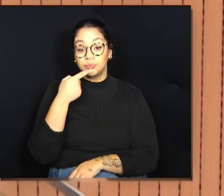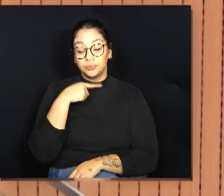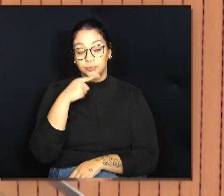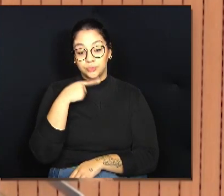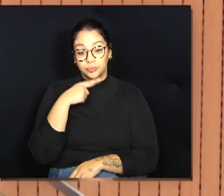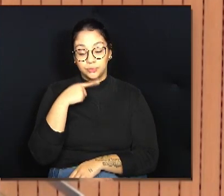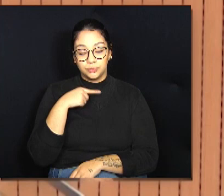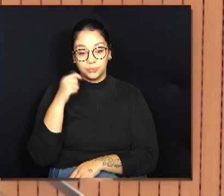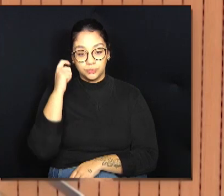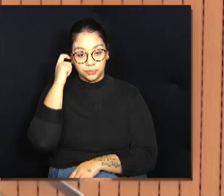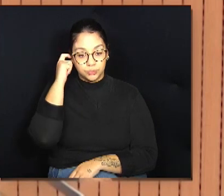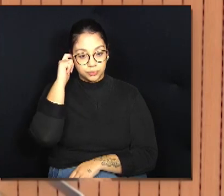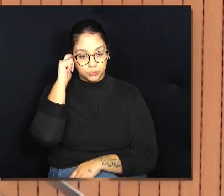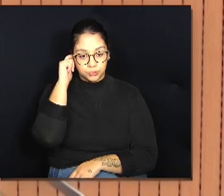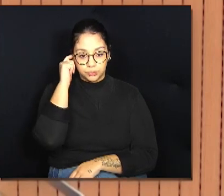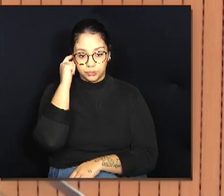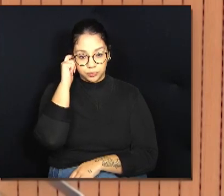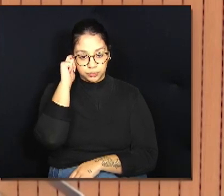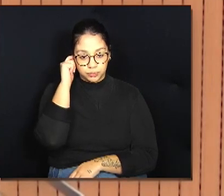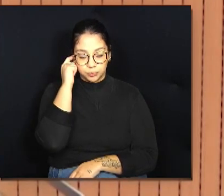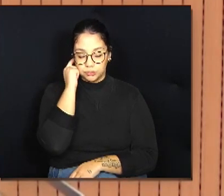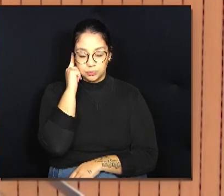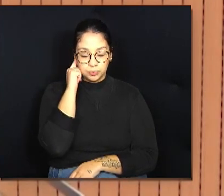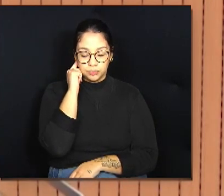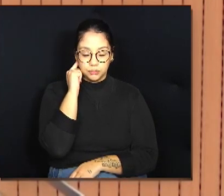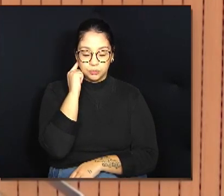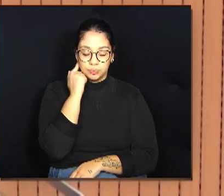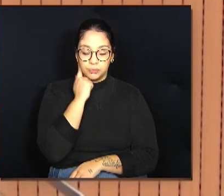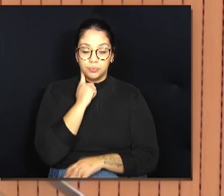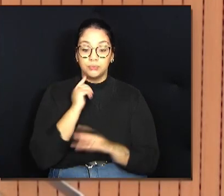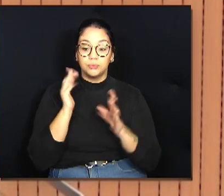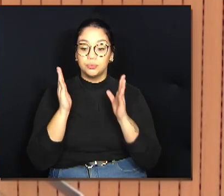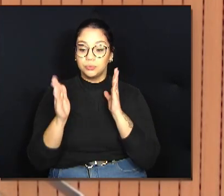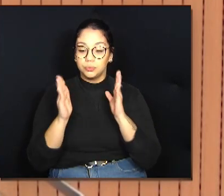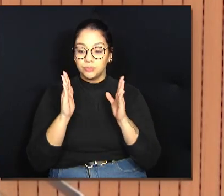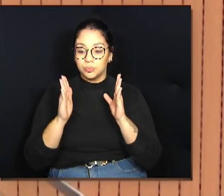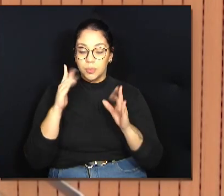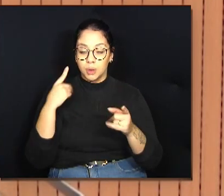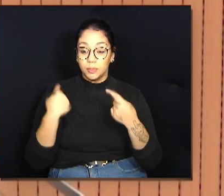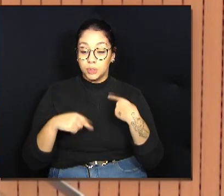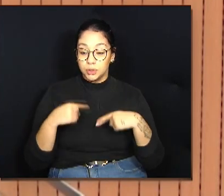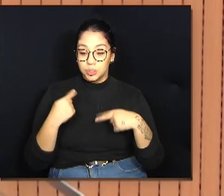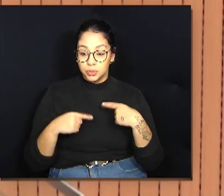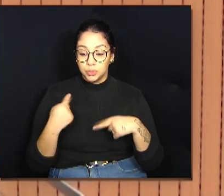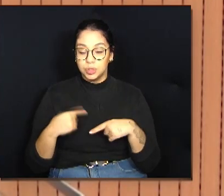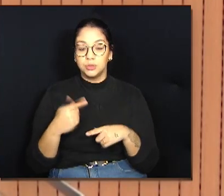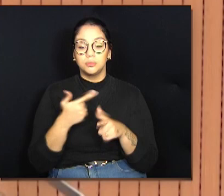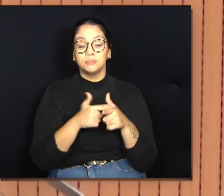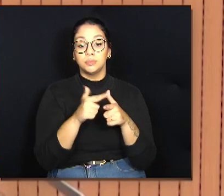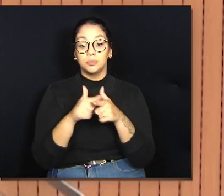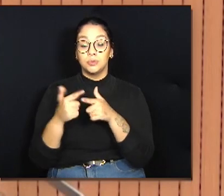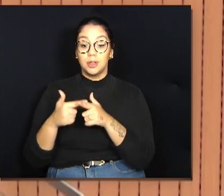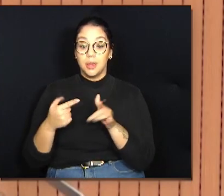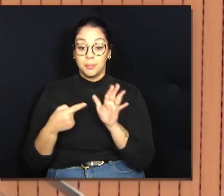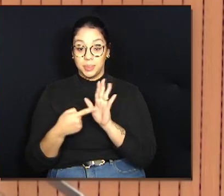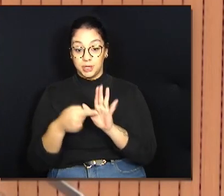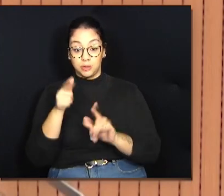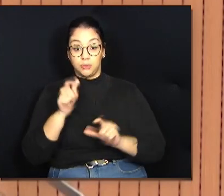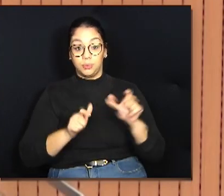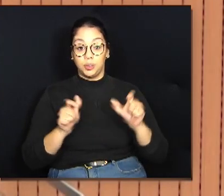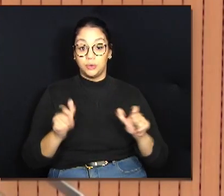Nesse período, nós discutimos problemas apresentados pelos munícipes